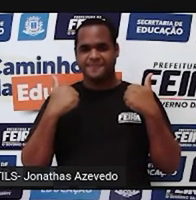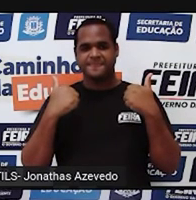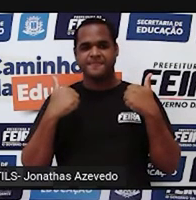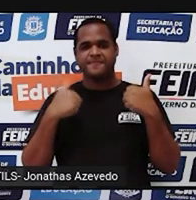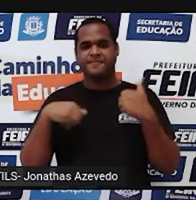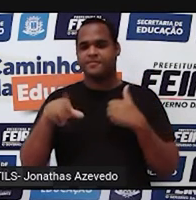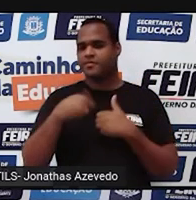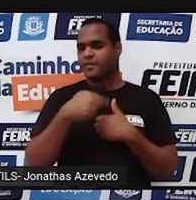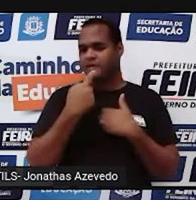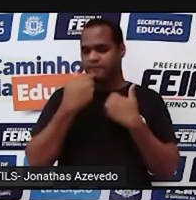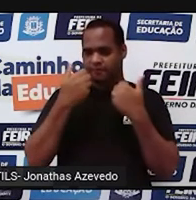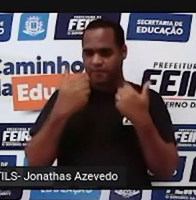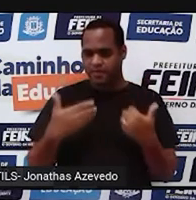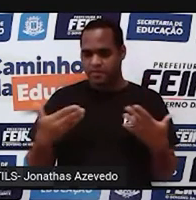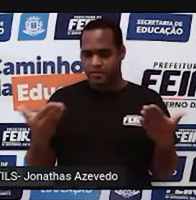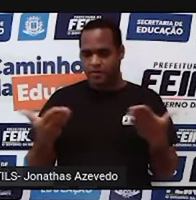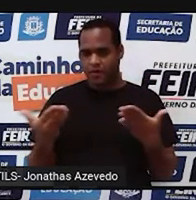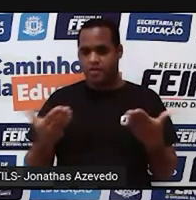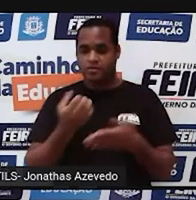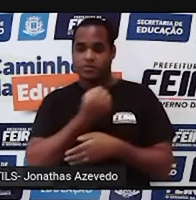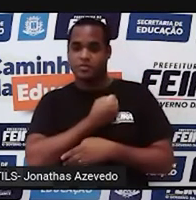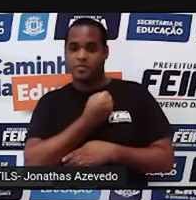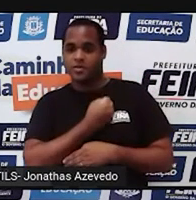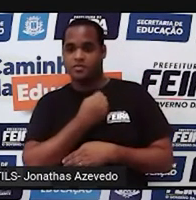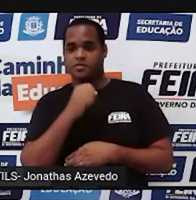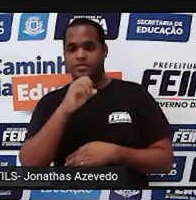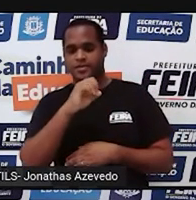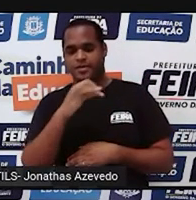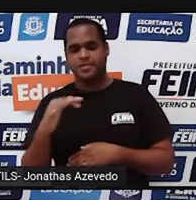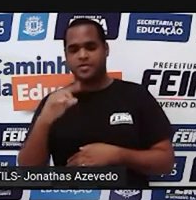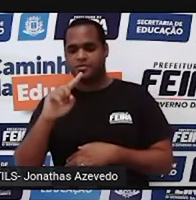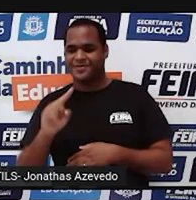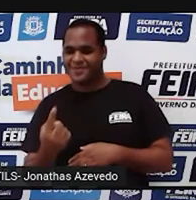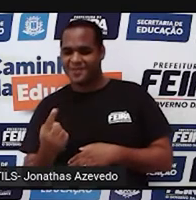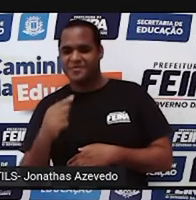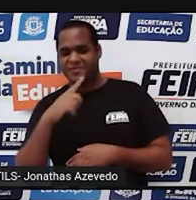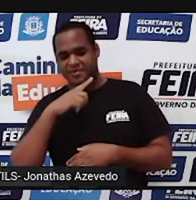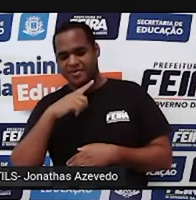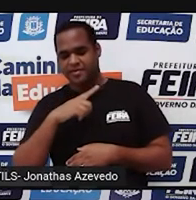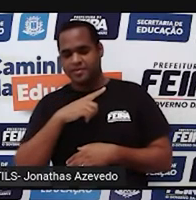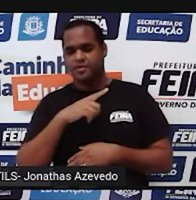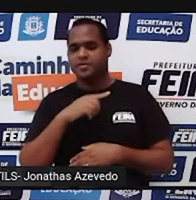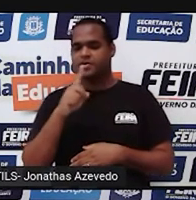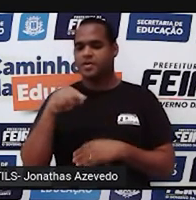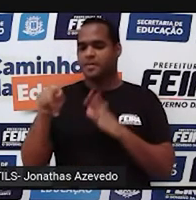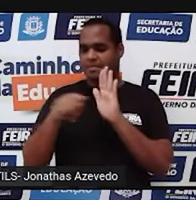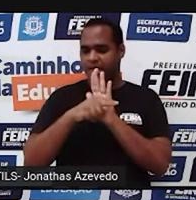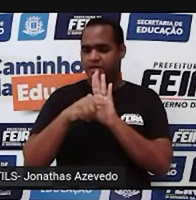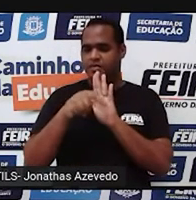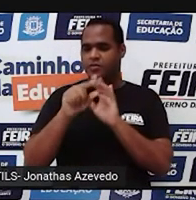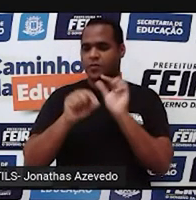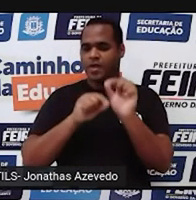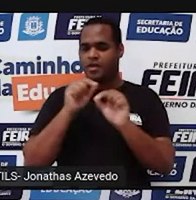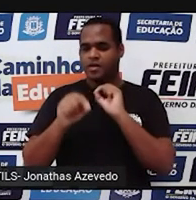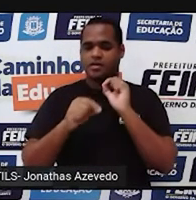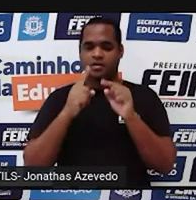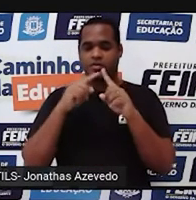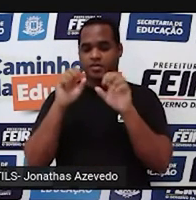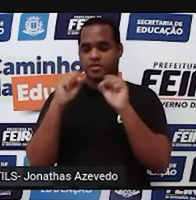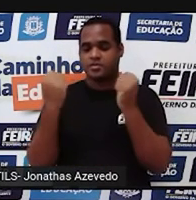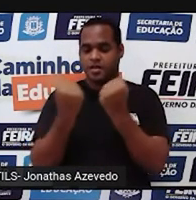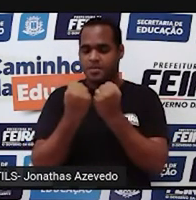fala agora de números decimais. Esses fazem parte do nosso sistema